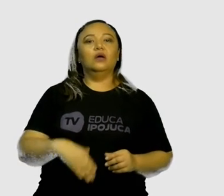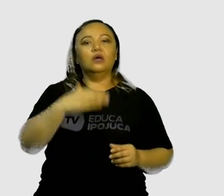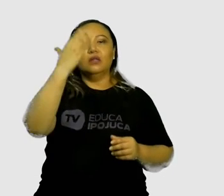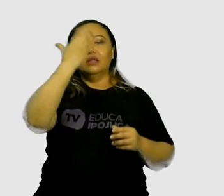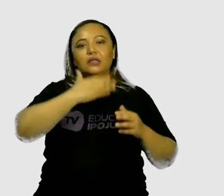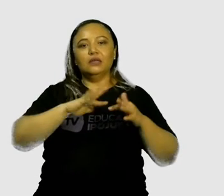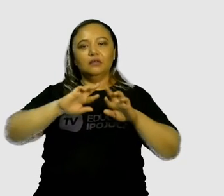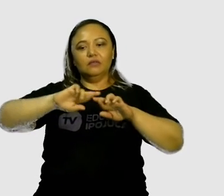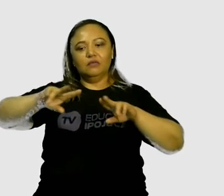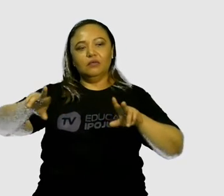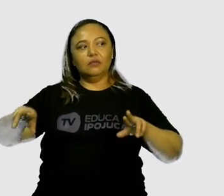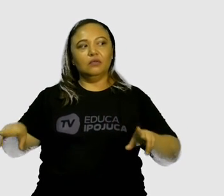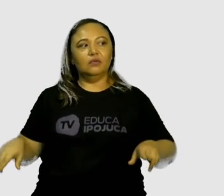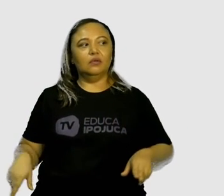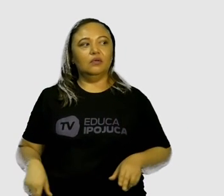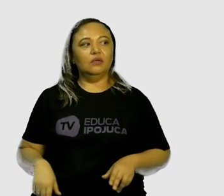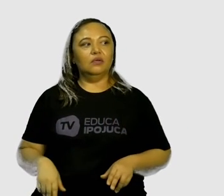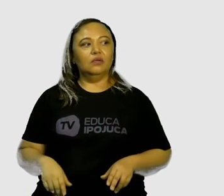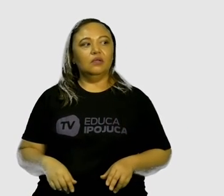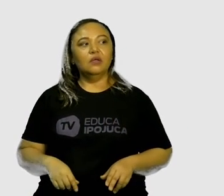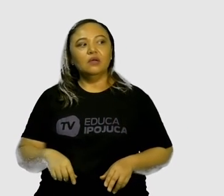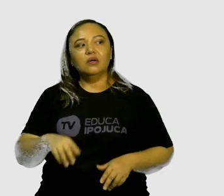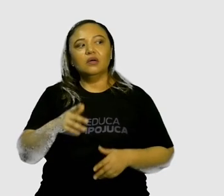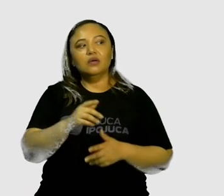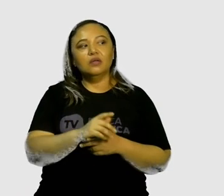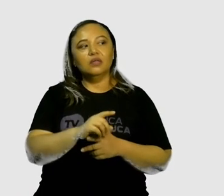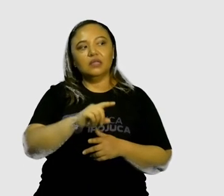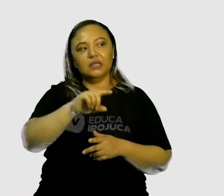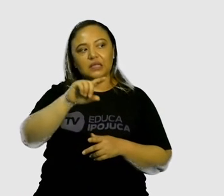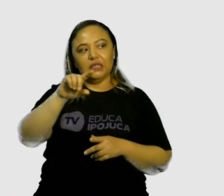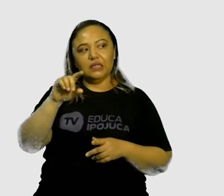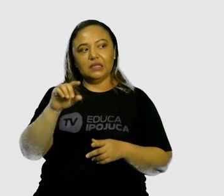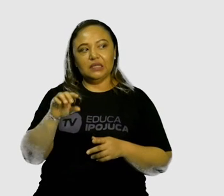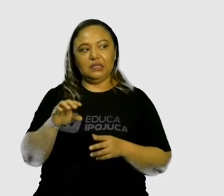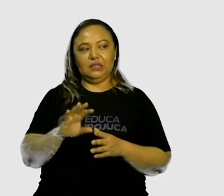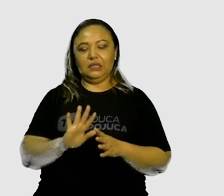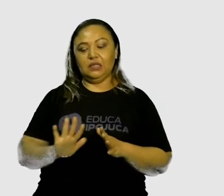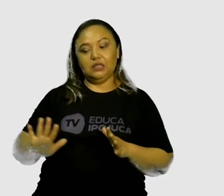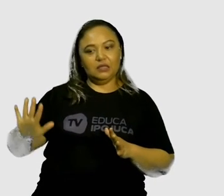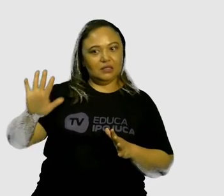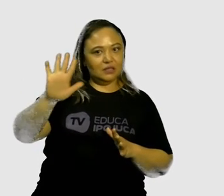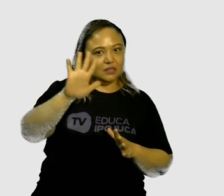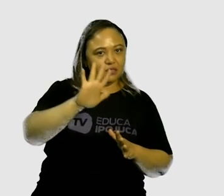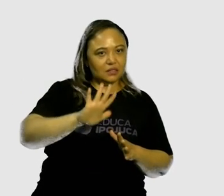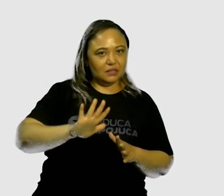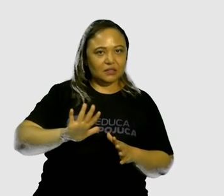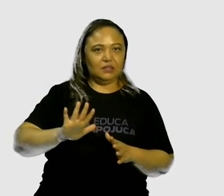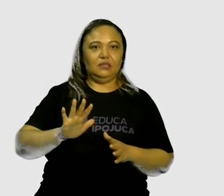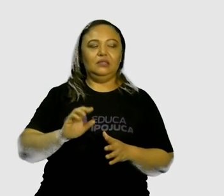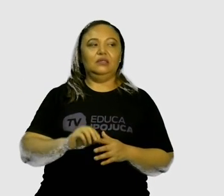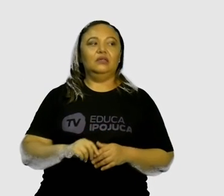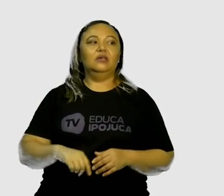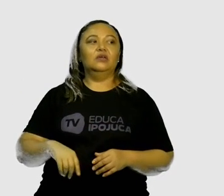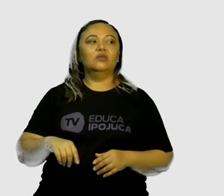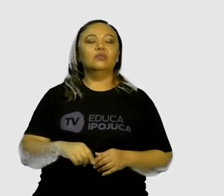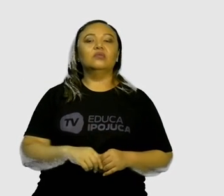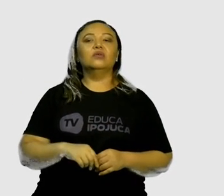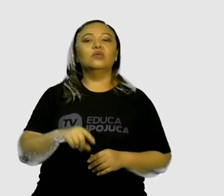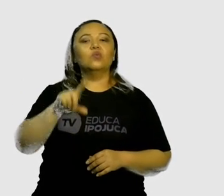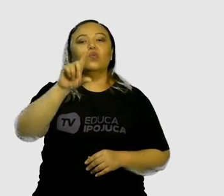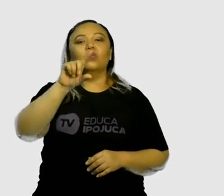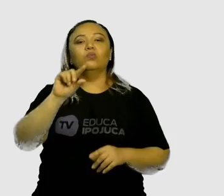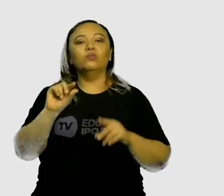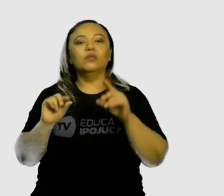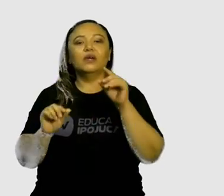exemplo. Qual a chance de encontrar uma fruta nesse espaço amostral aqui? Pois